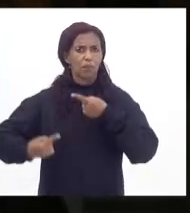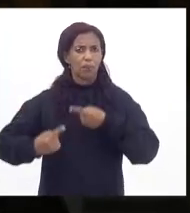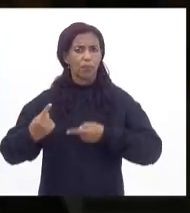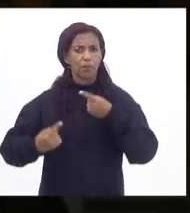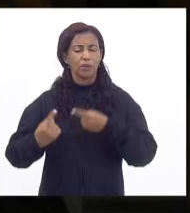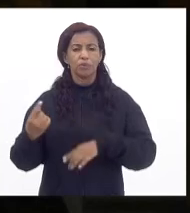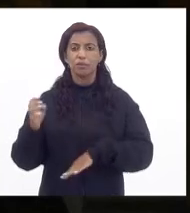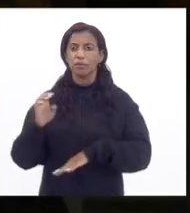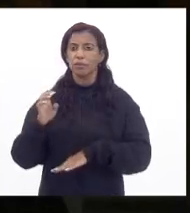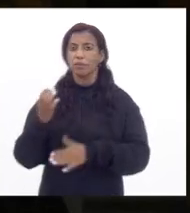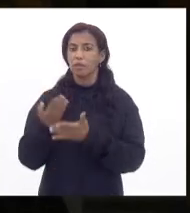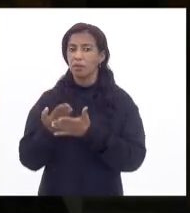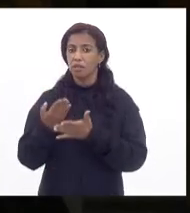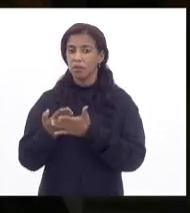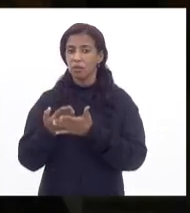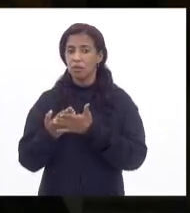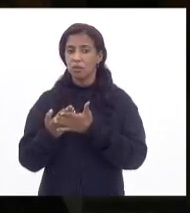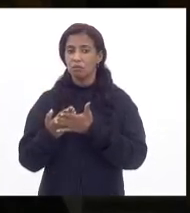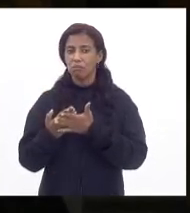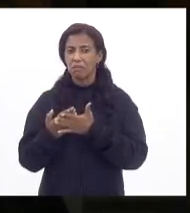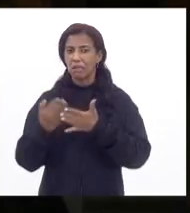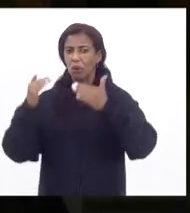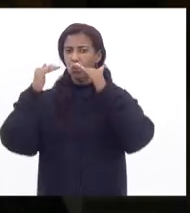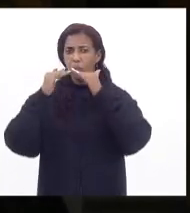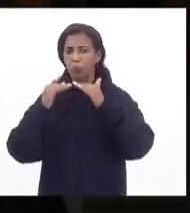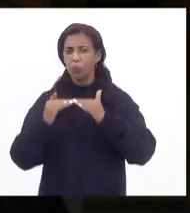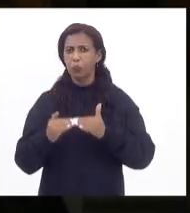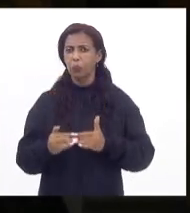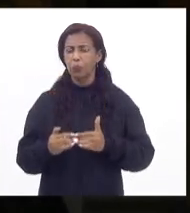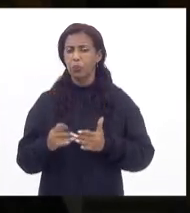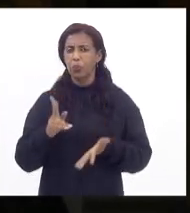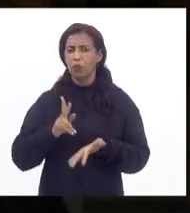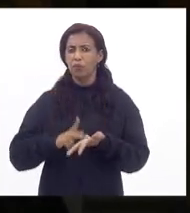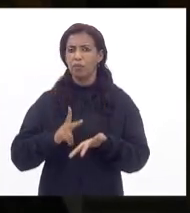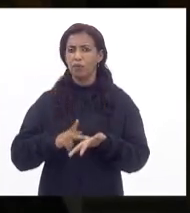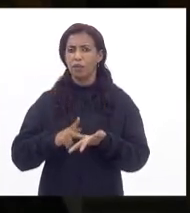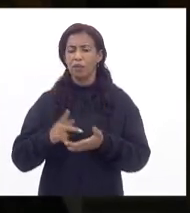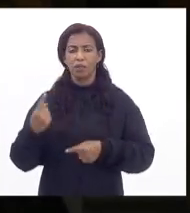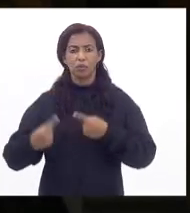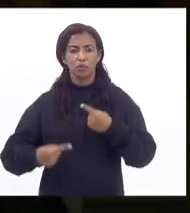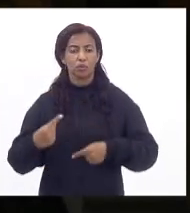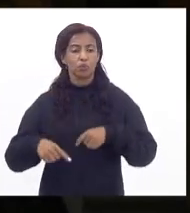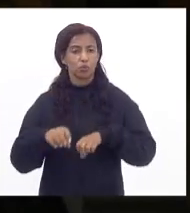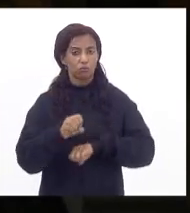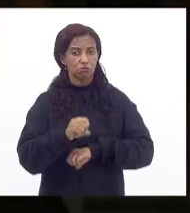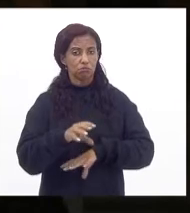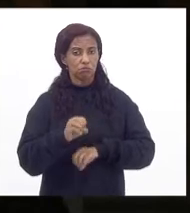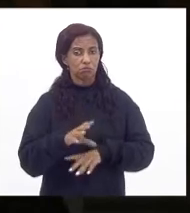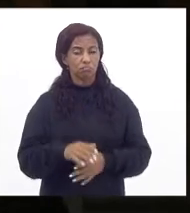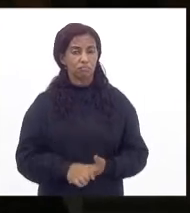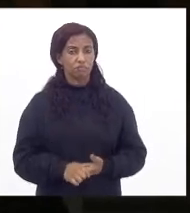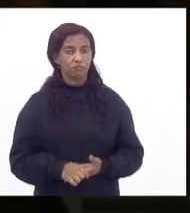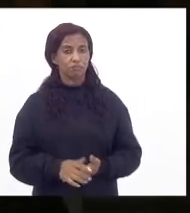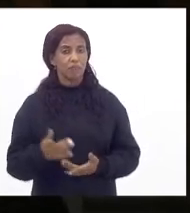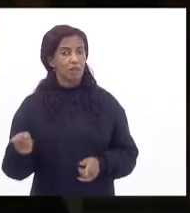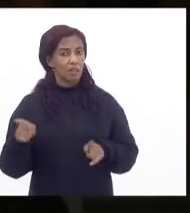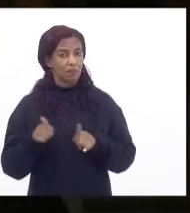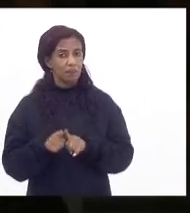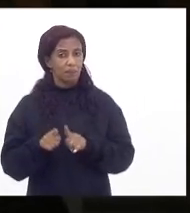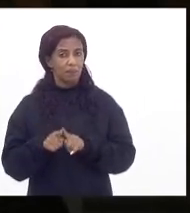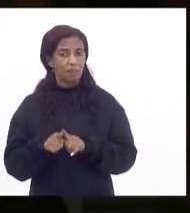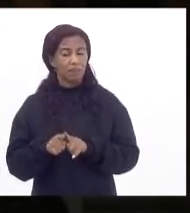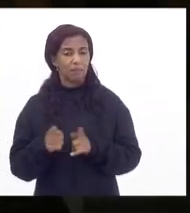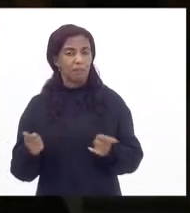escolas que está em dissonância com a realidade das políticas educacionais e está em dissonância